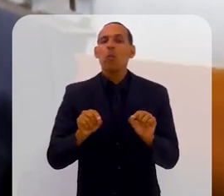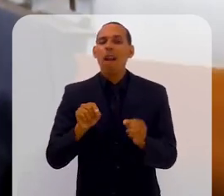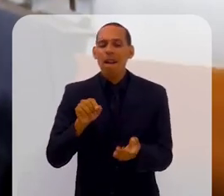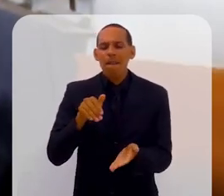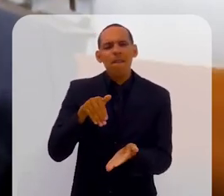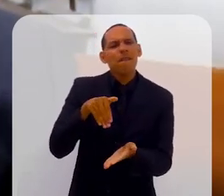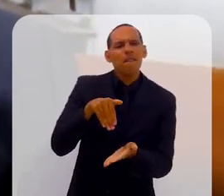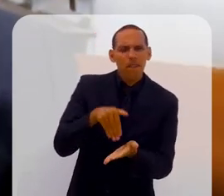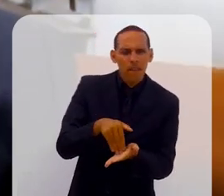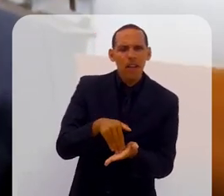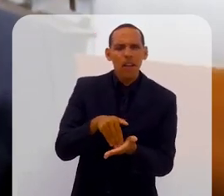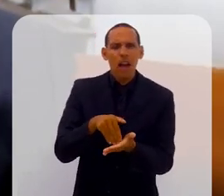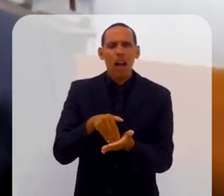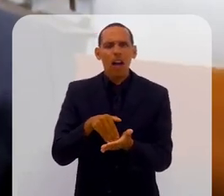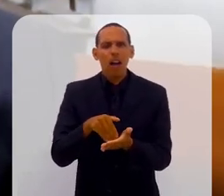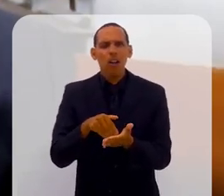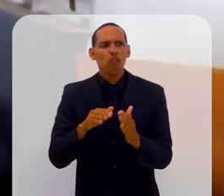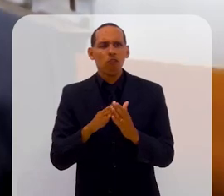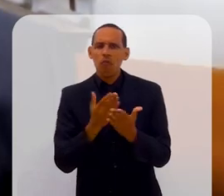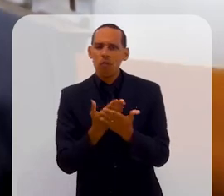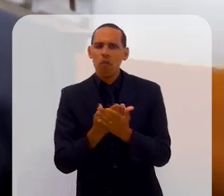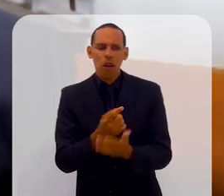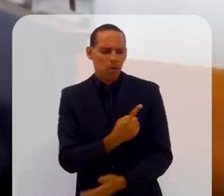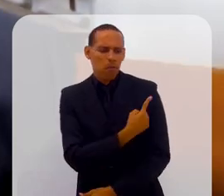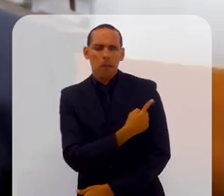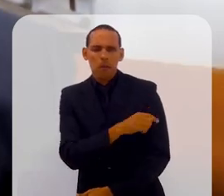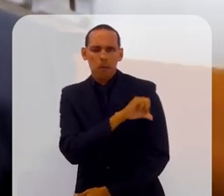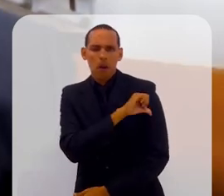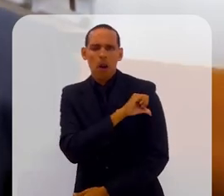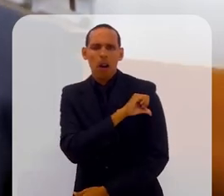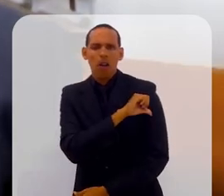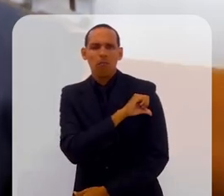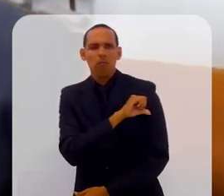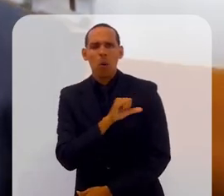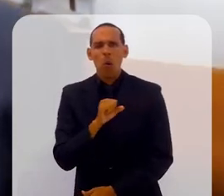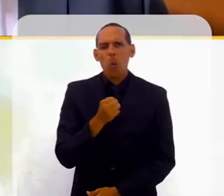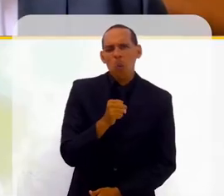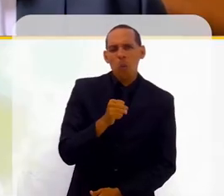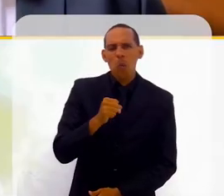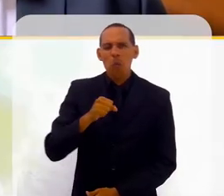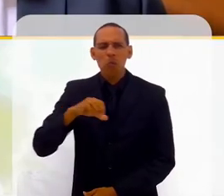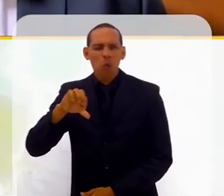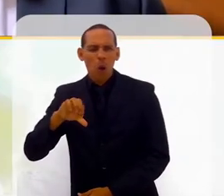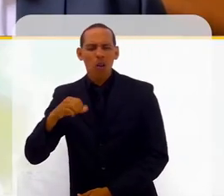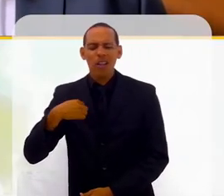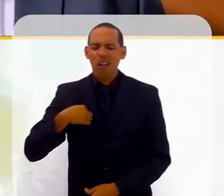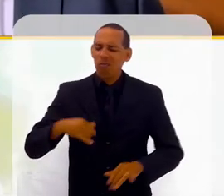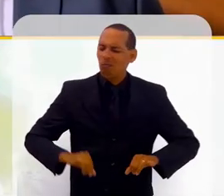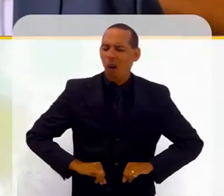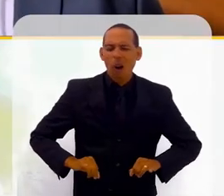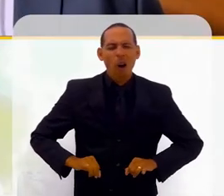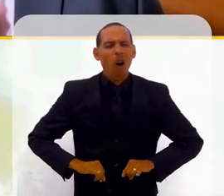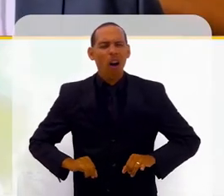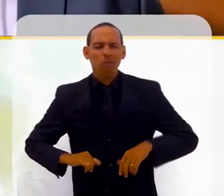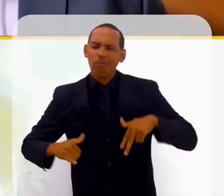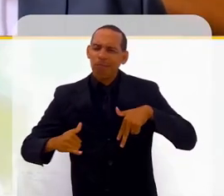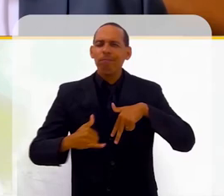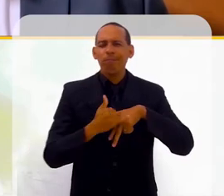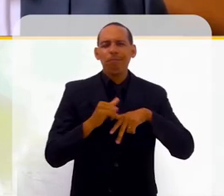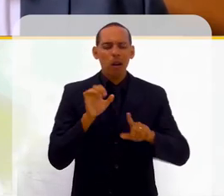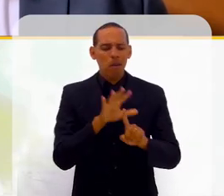final do ensino fundamental, ali nos dois últimos anos, aí sim, eu era muito vítima de bullying na escola,